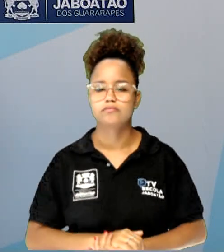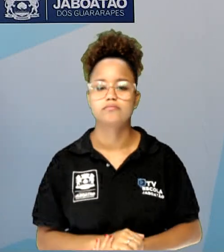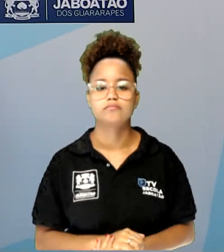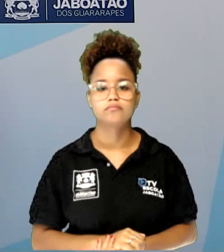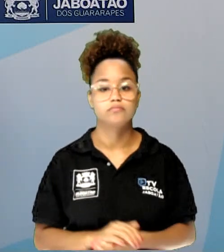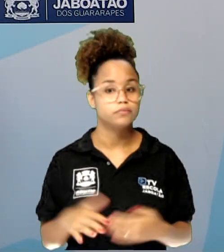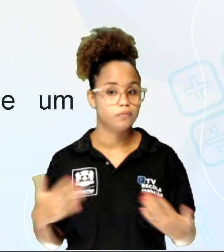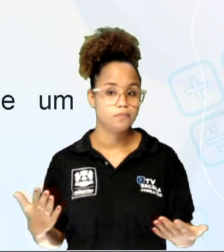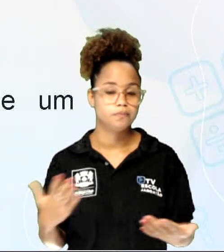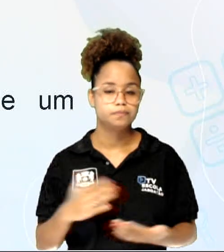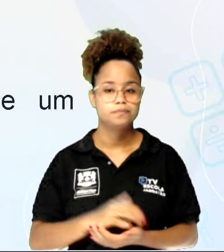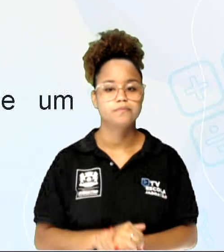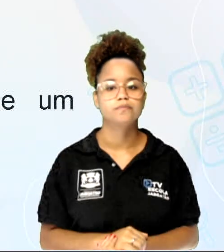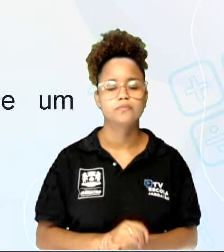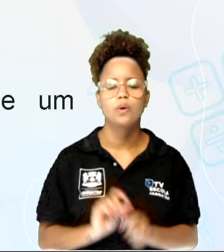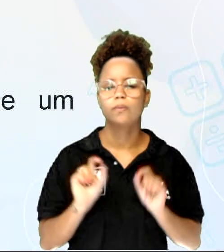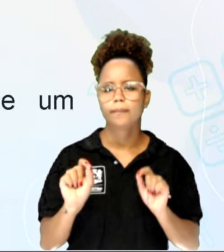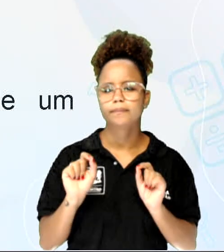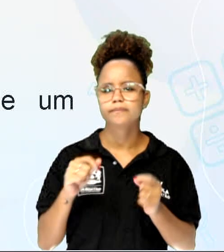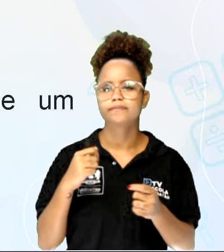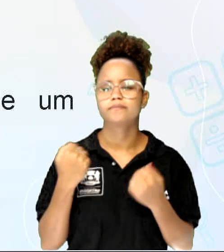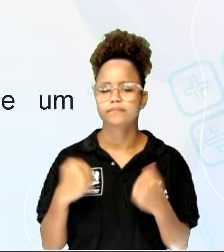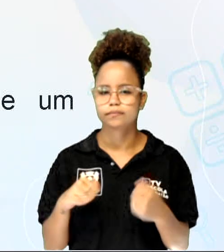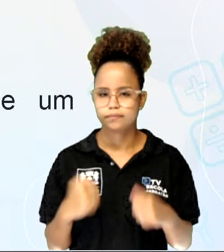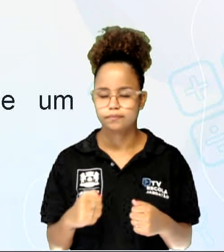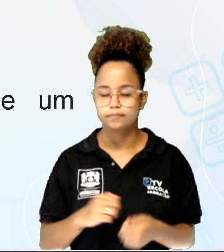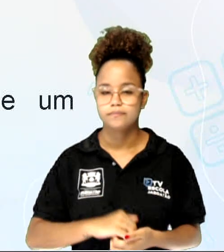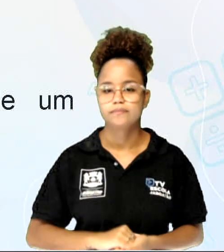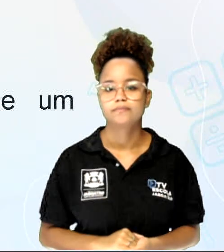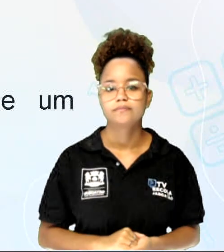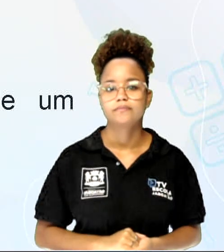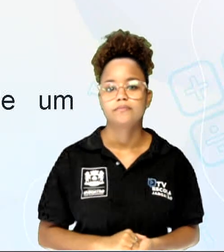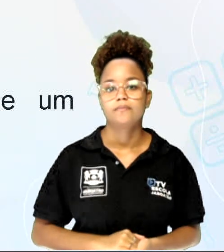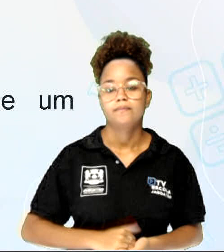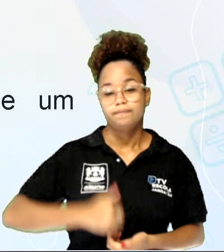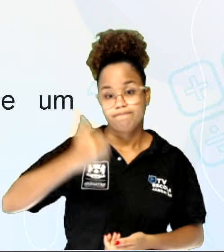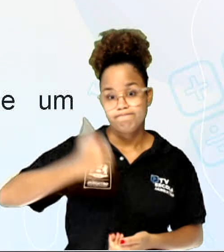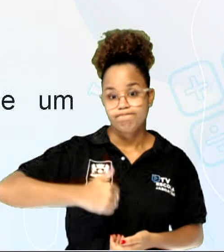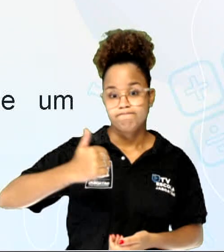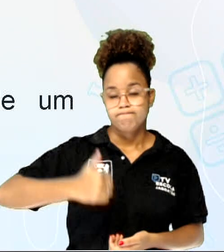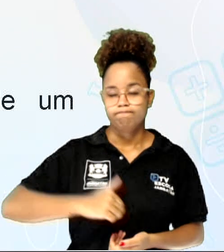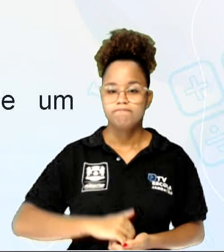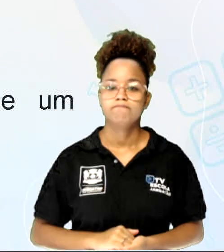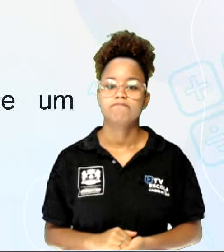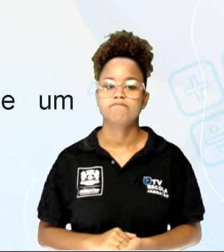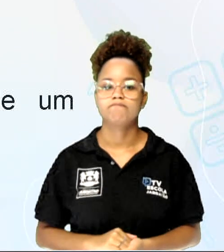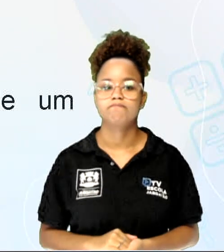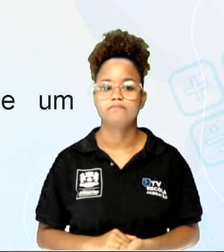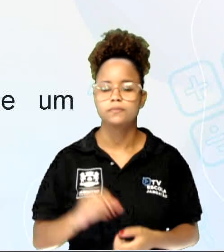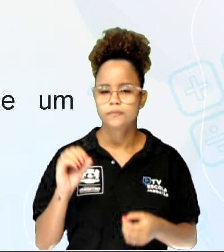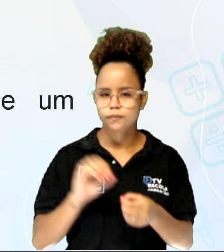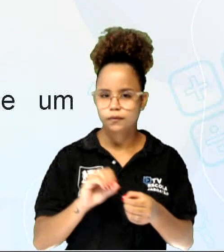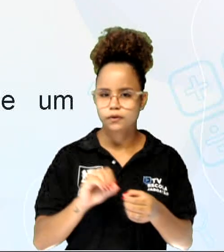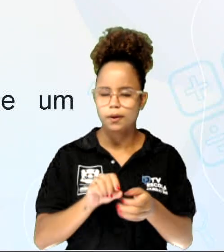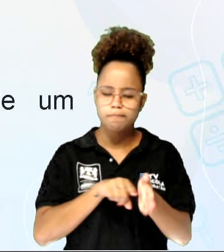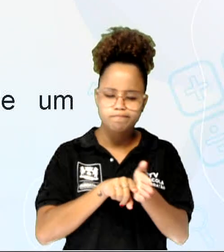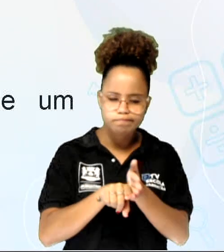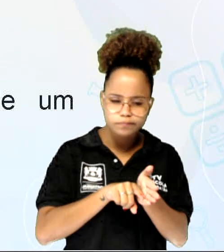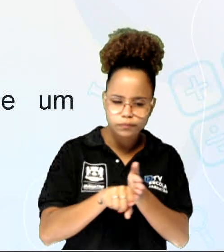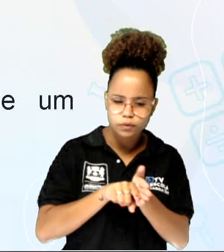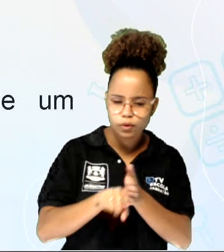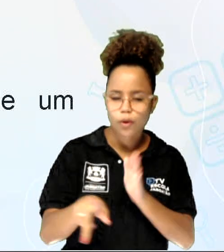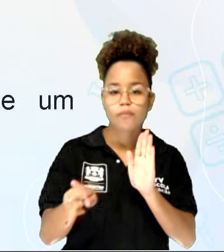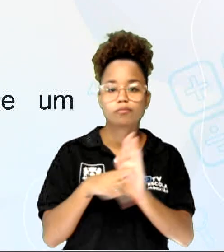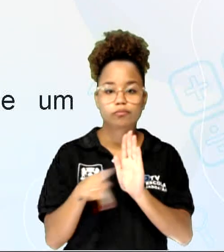Então, vamos lá. O que é necessário para escrever uma autobiografia? Primeiro, faça uma pesquisa sobre sua própria vida.